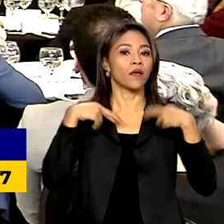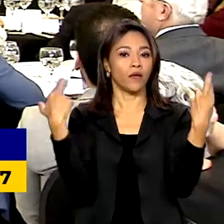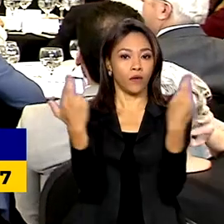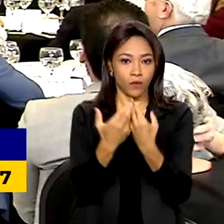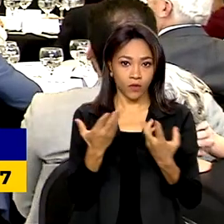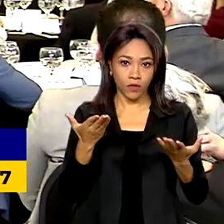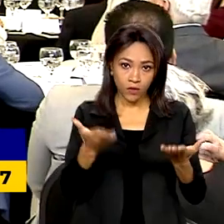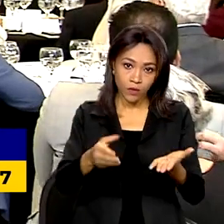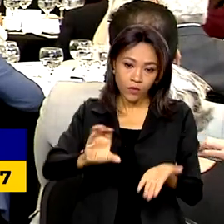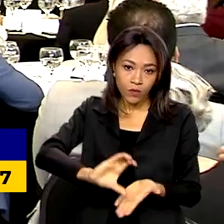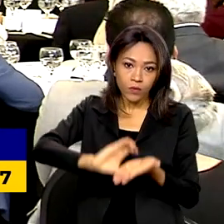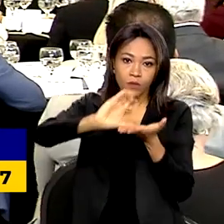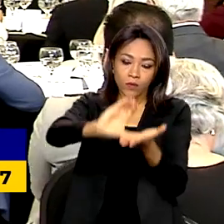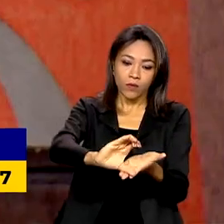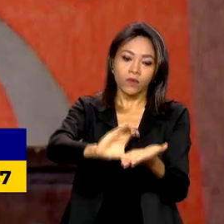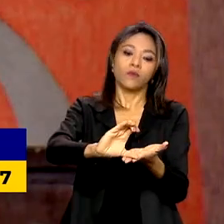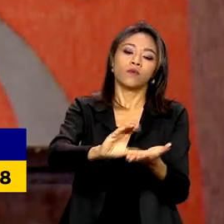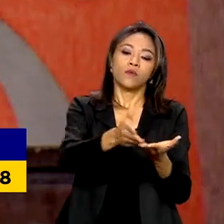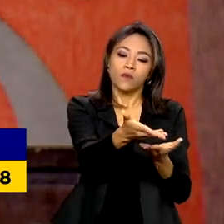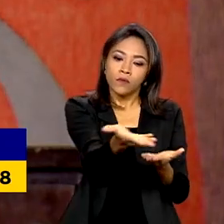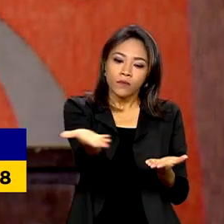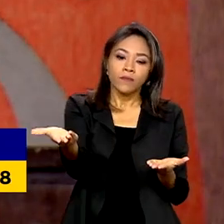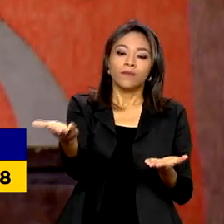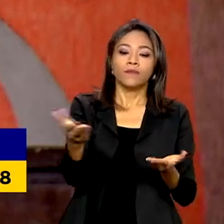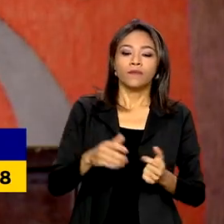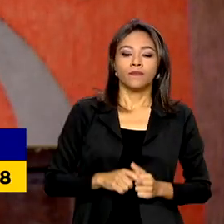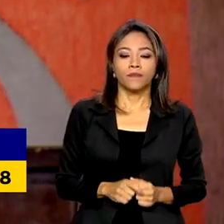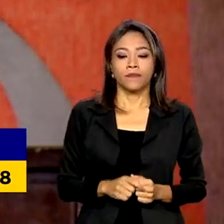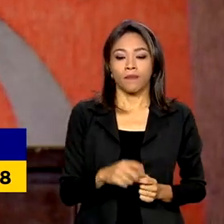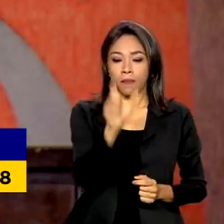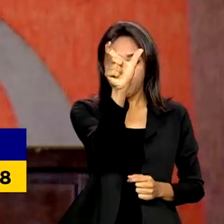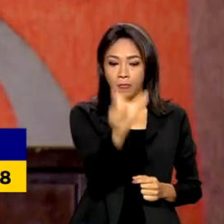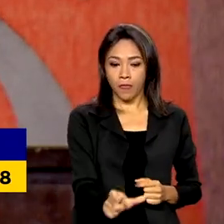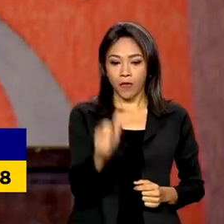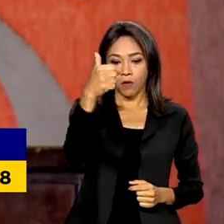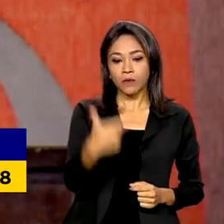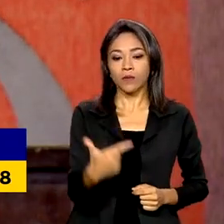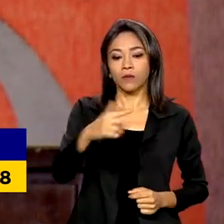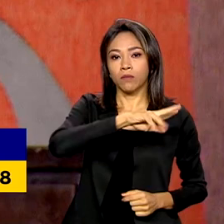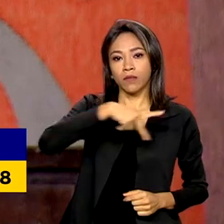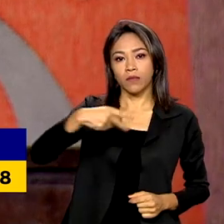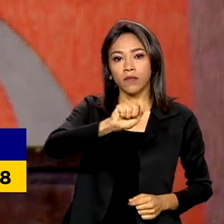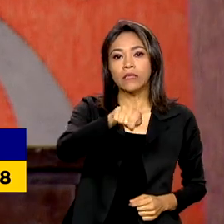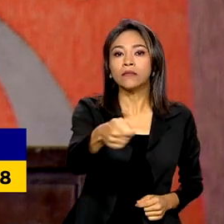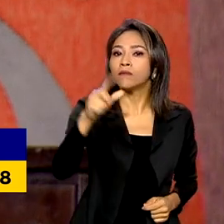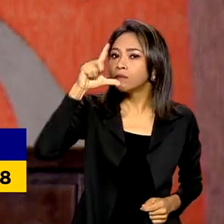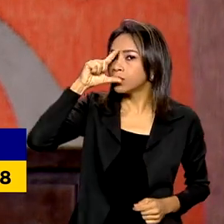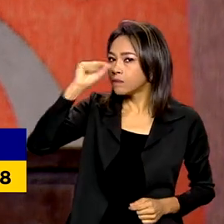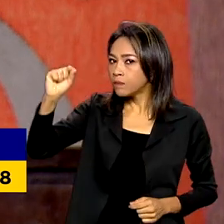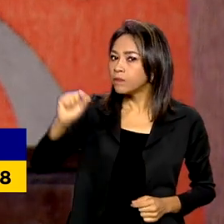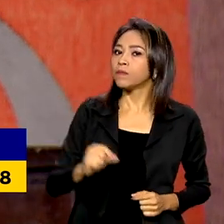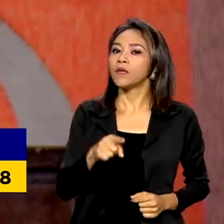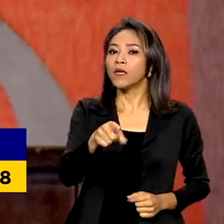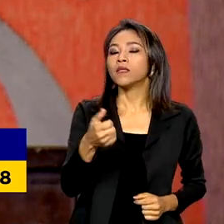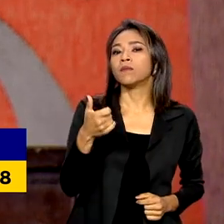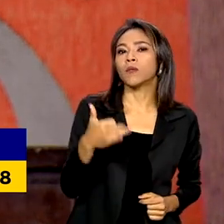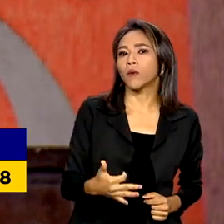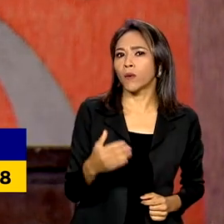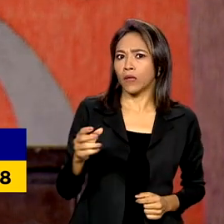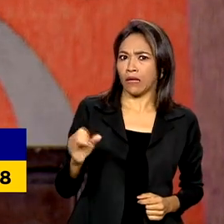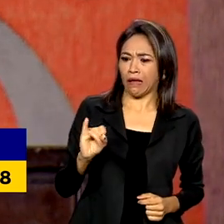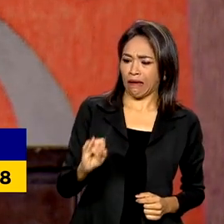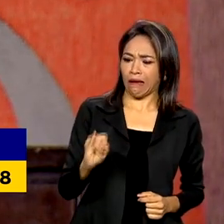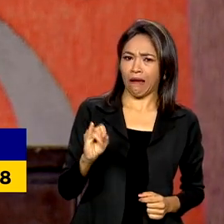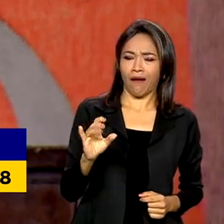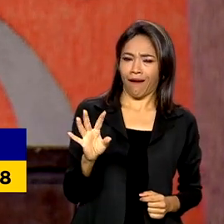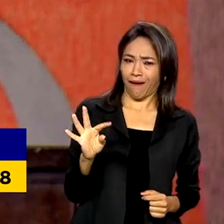Desenvolvimento Econômico e Social Sustentável, o vice-presidente Geraldo Alckmin destacou que a alta taxa de juros no